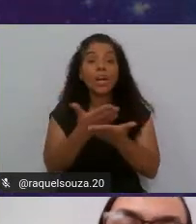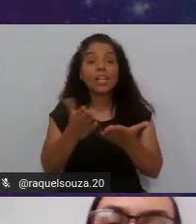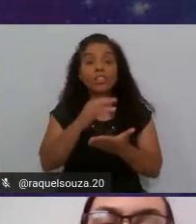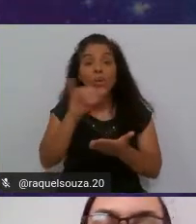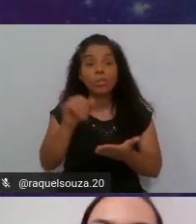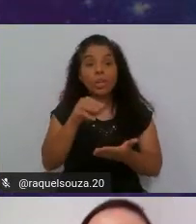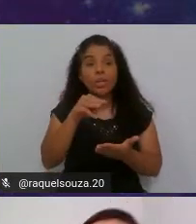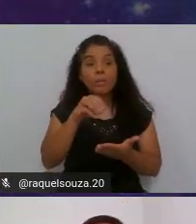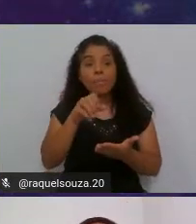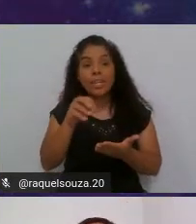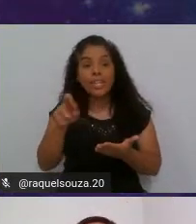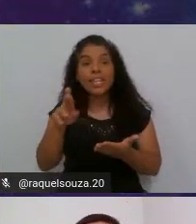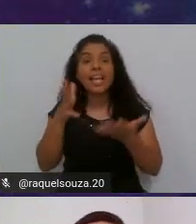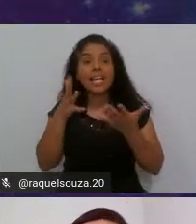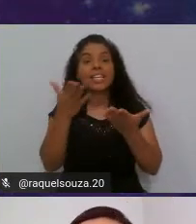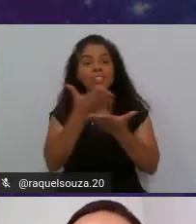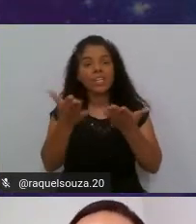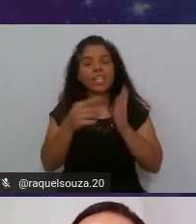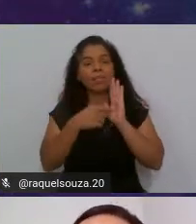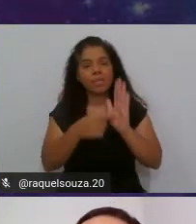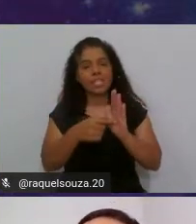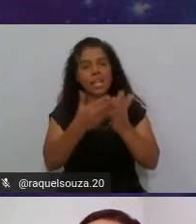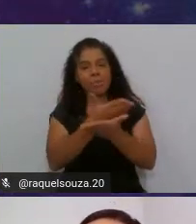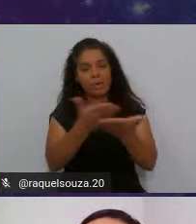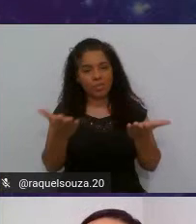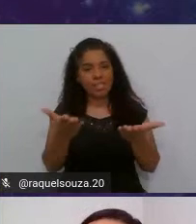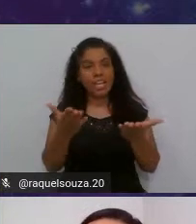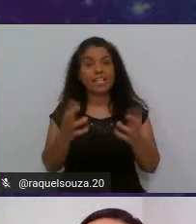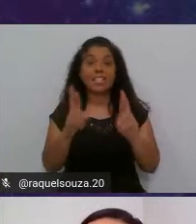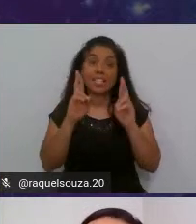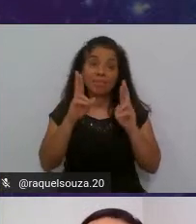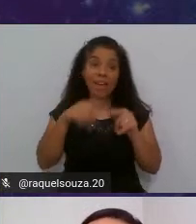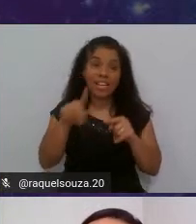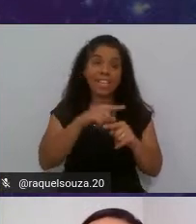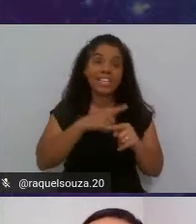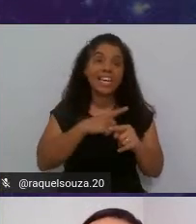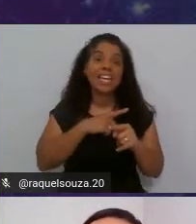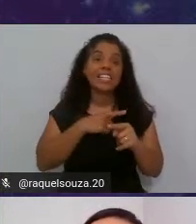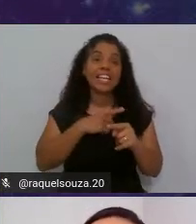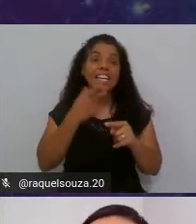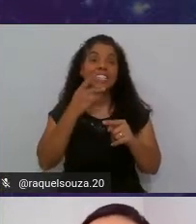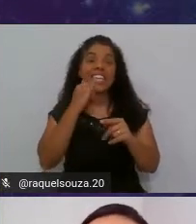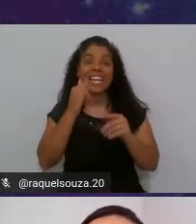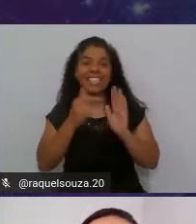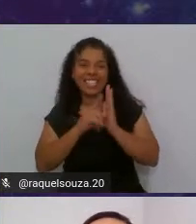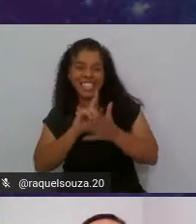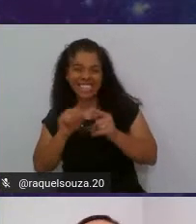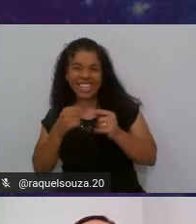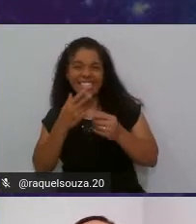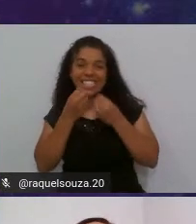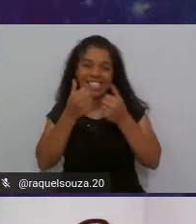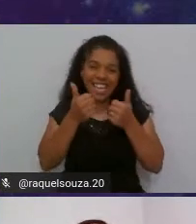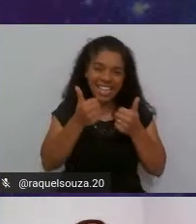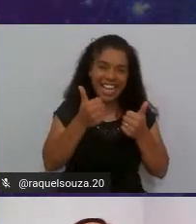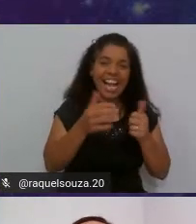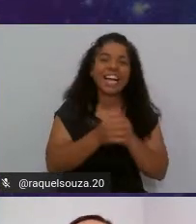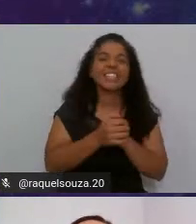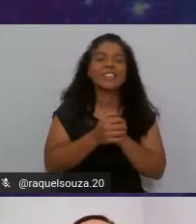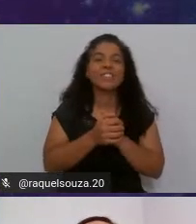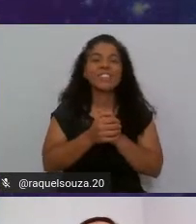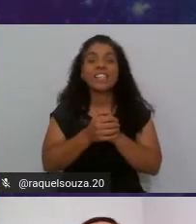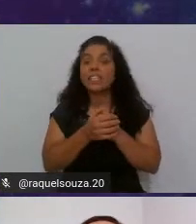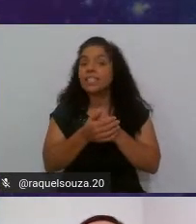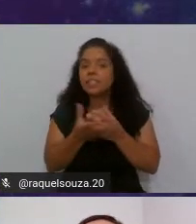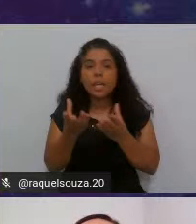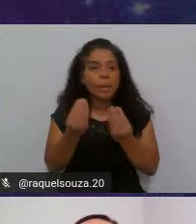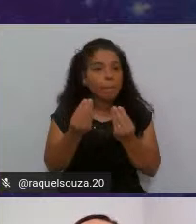Eater era isso que eu tinha para mostrar para vocês espero que o spoiler tenha sido bem válido bem agregado e é